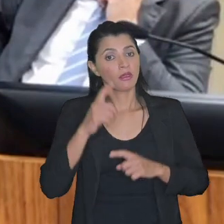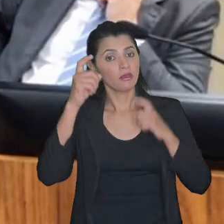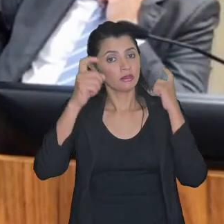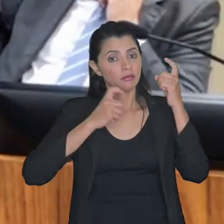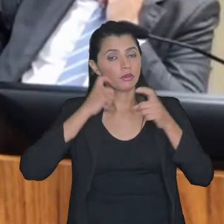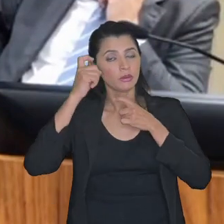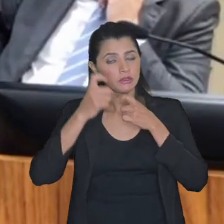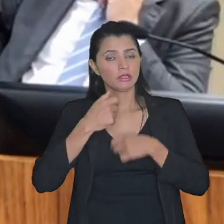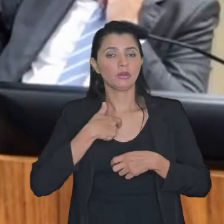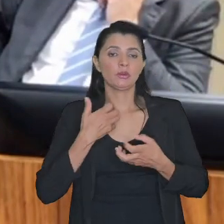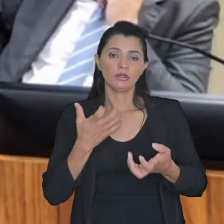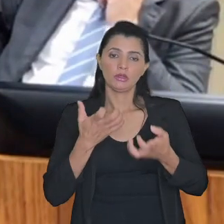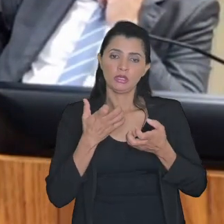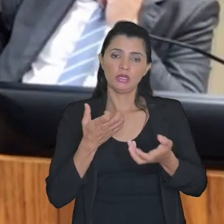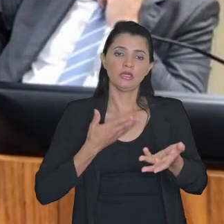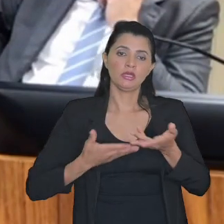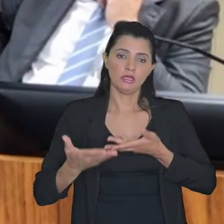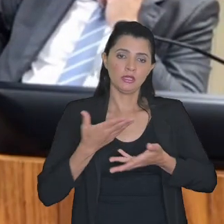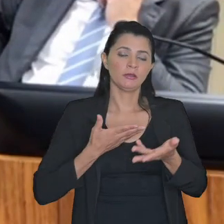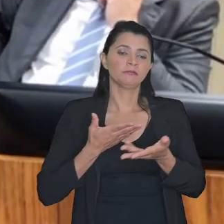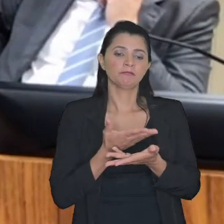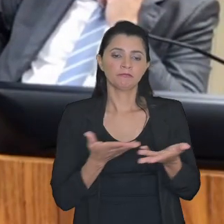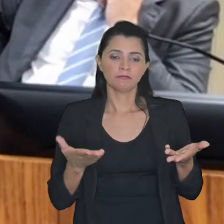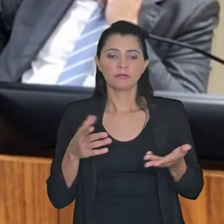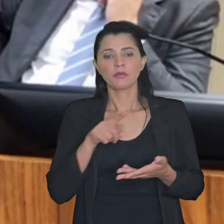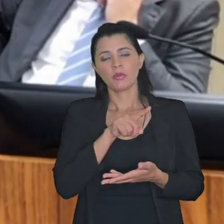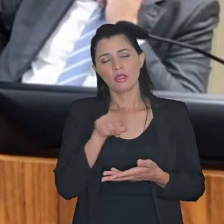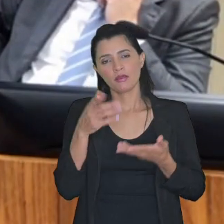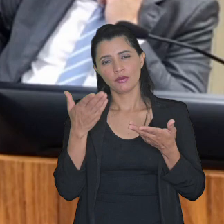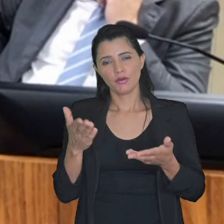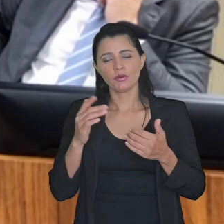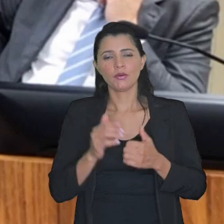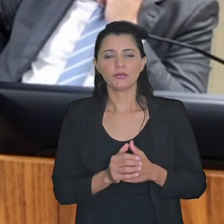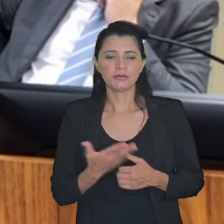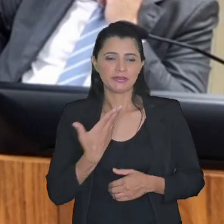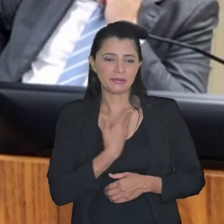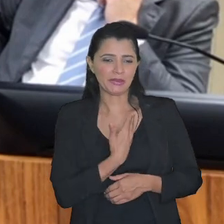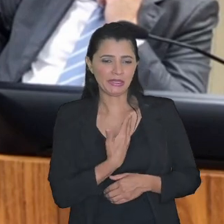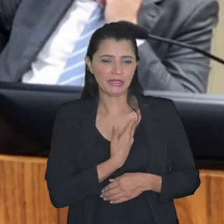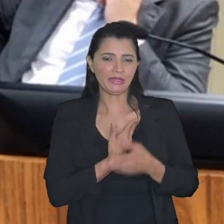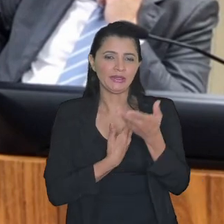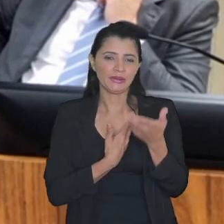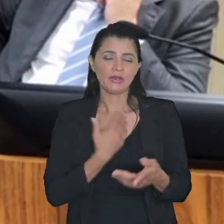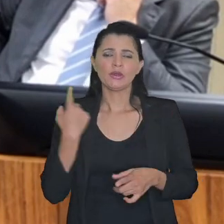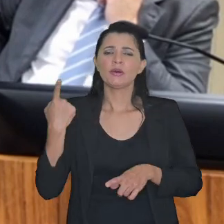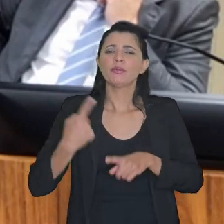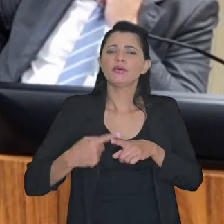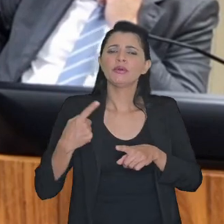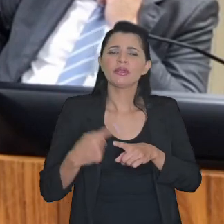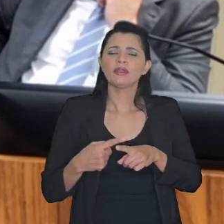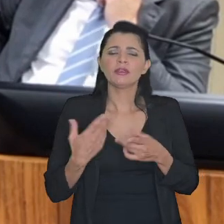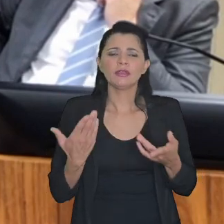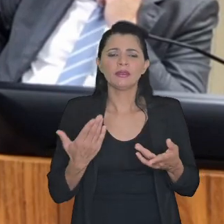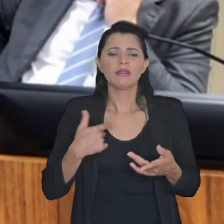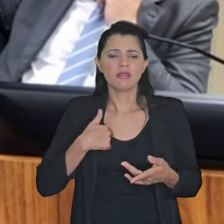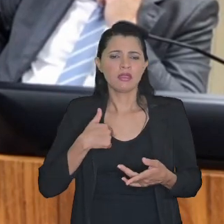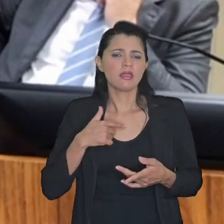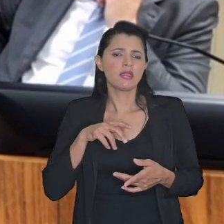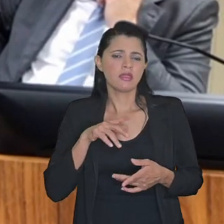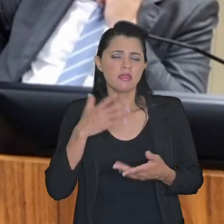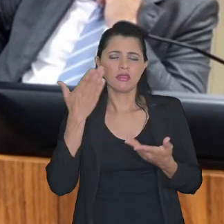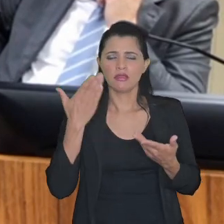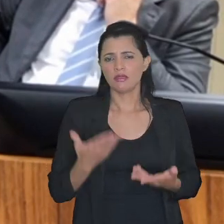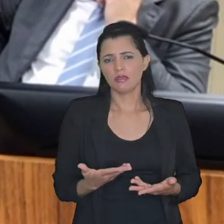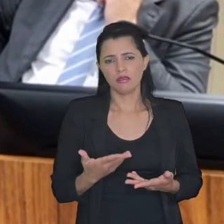preocupações que eu queria aqui compartilhar com os com os amigos porque eu sou